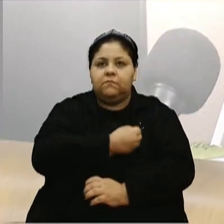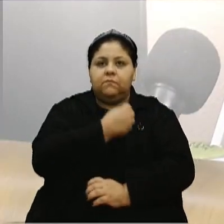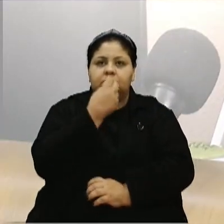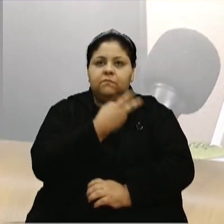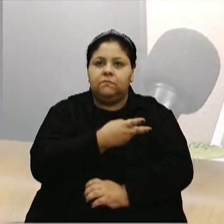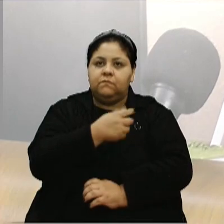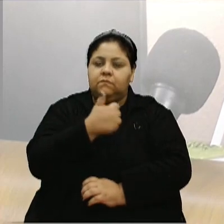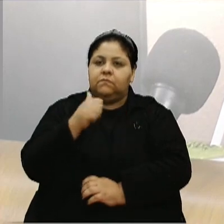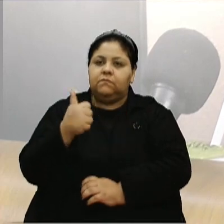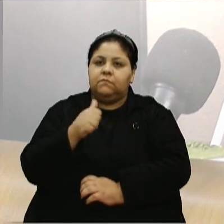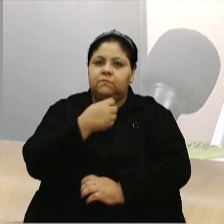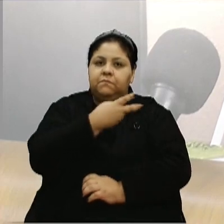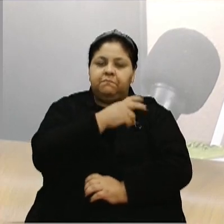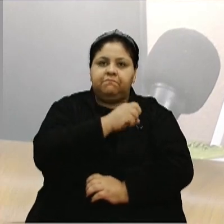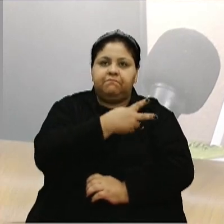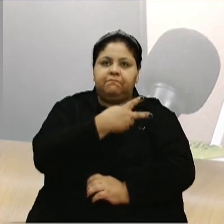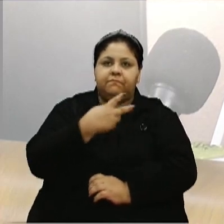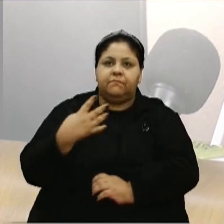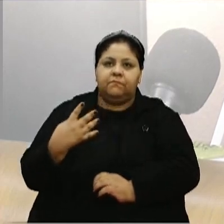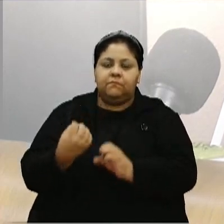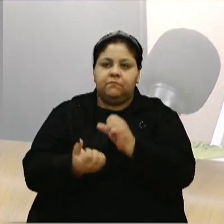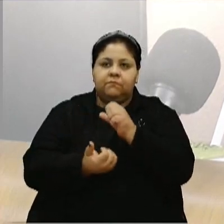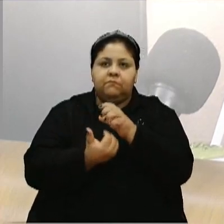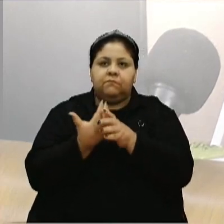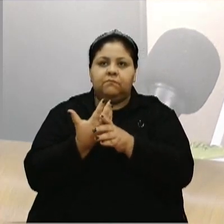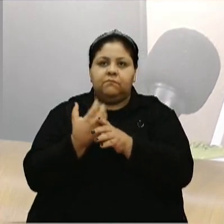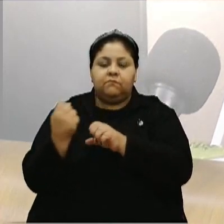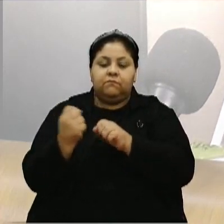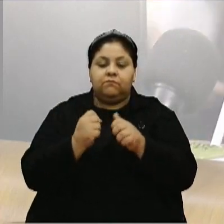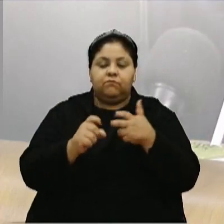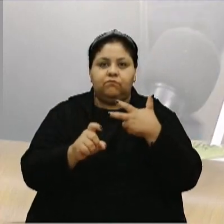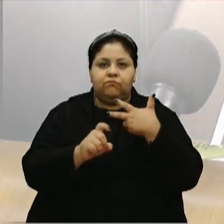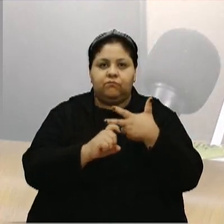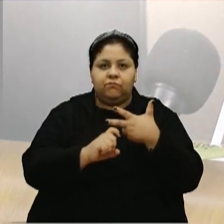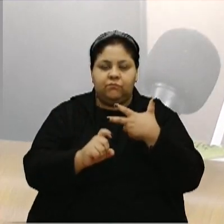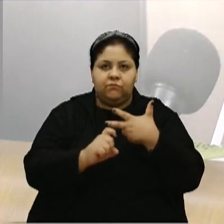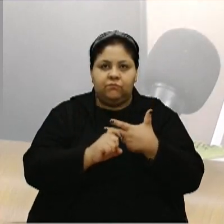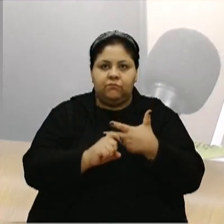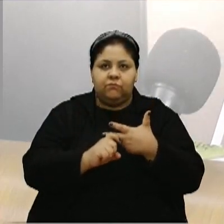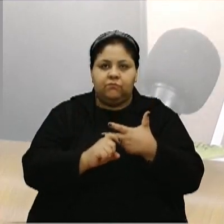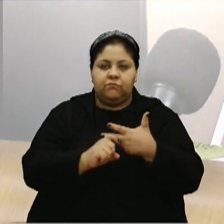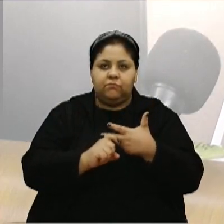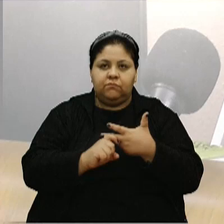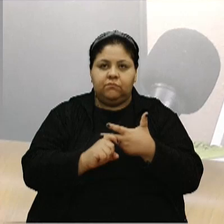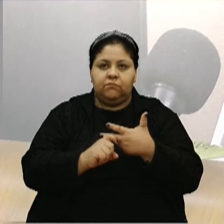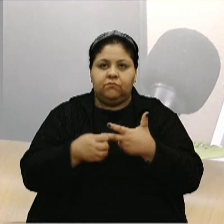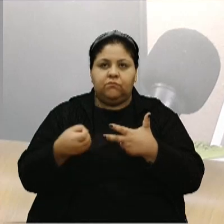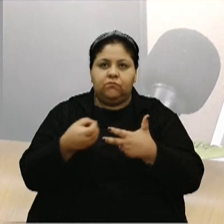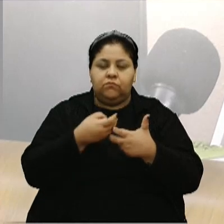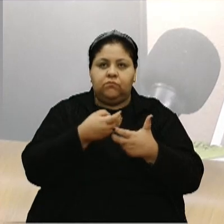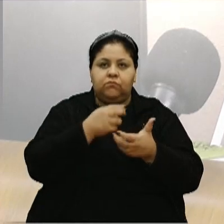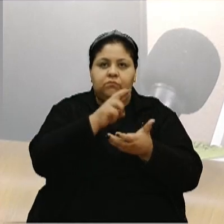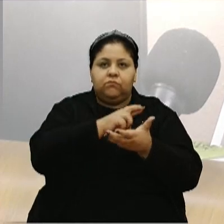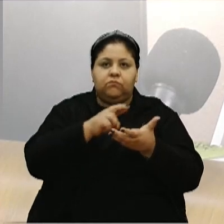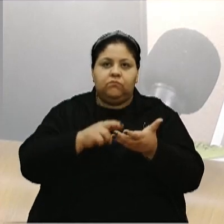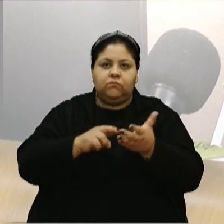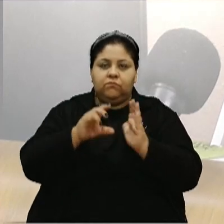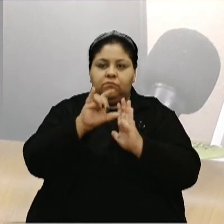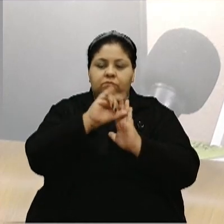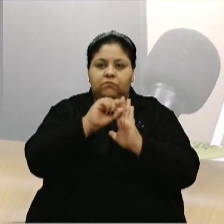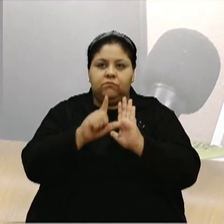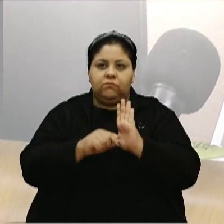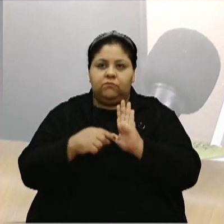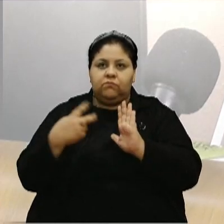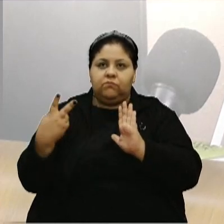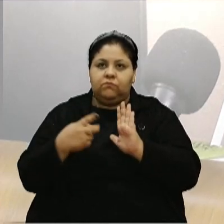211, barra 2024, de autoria do Poder Executivo, que dá nova redação ao inciso 2,